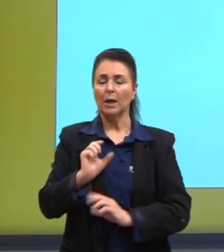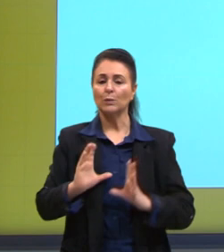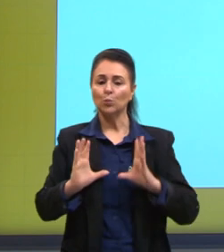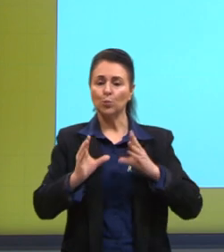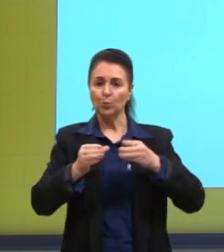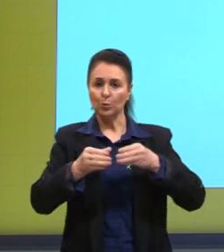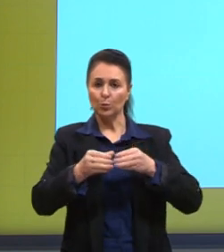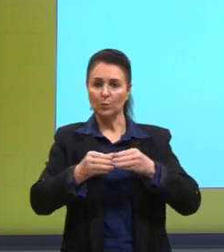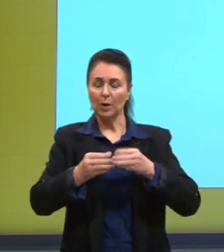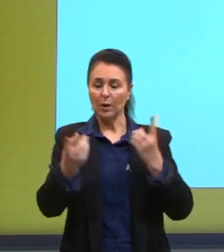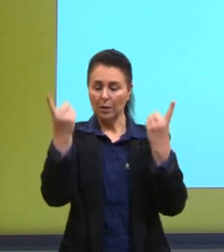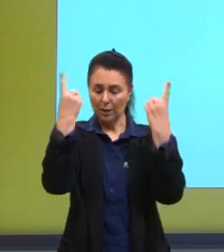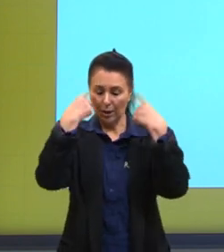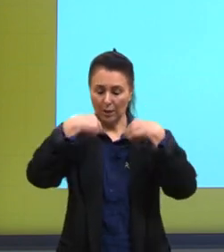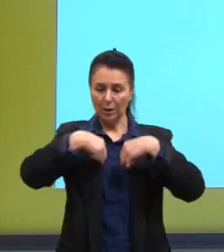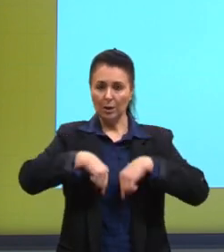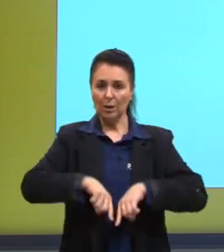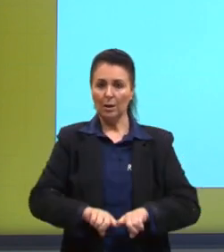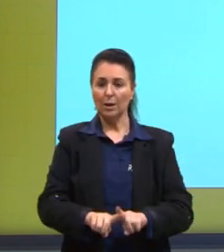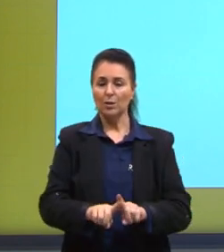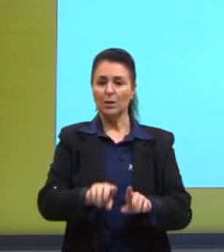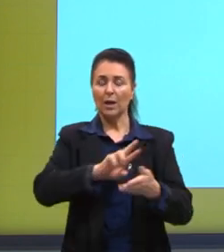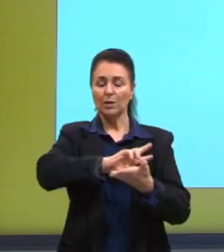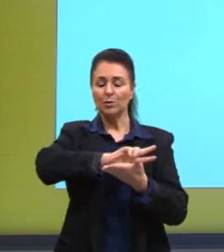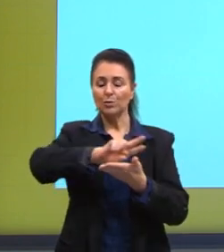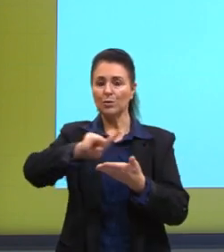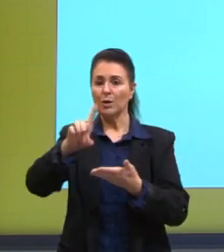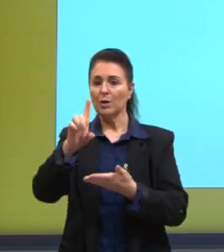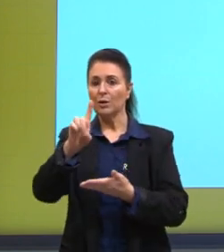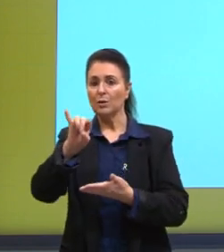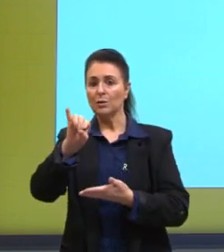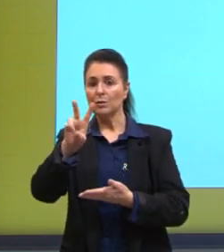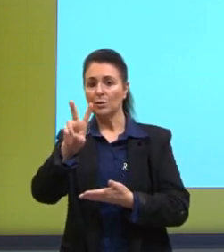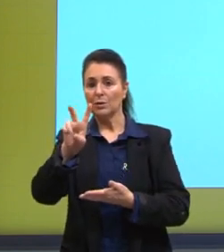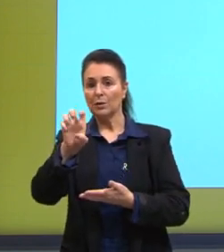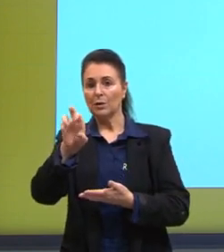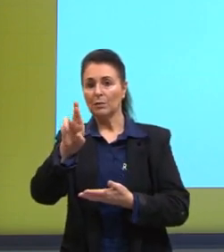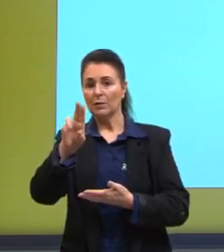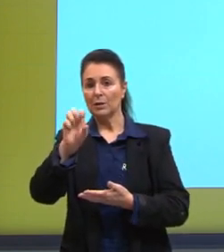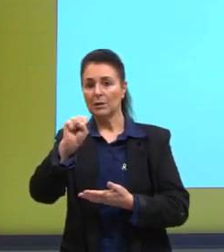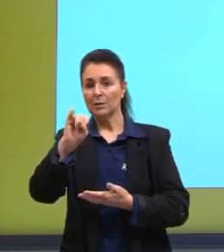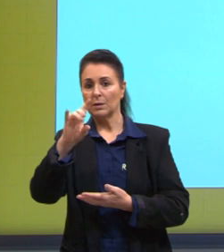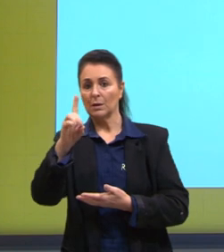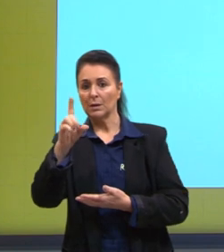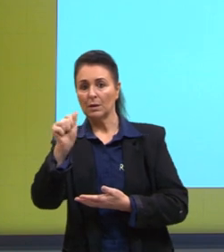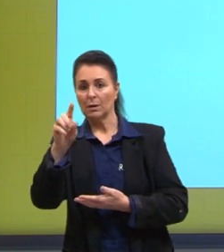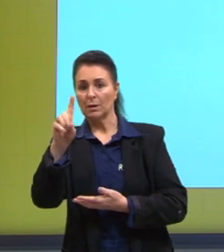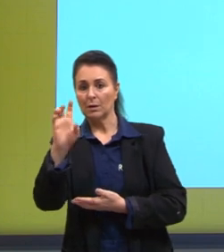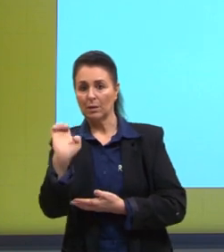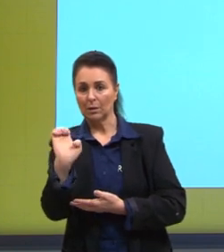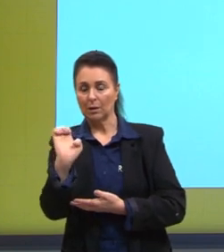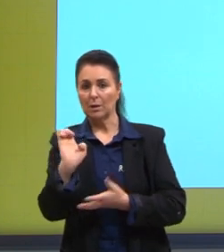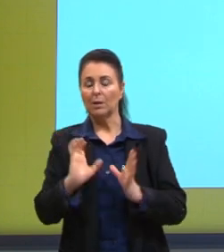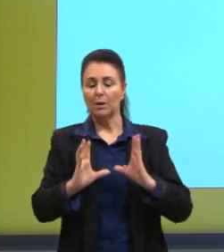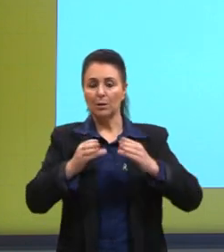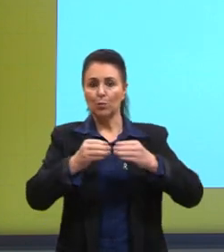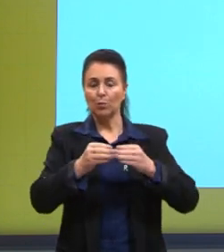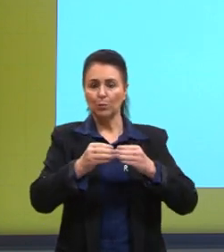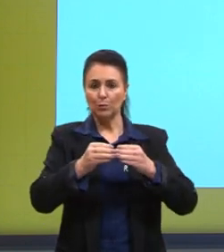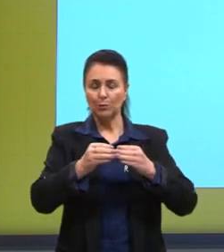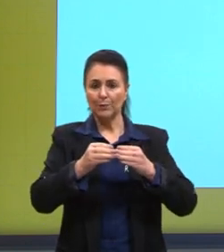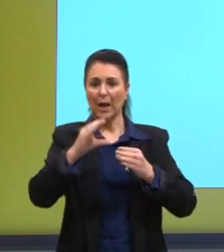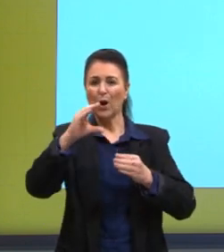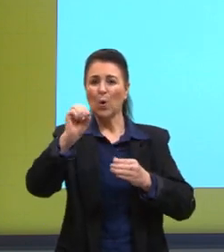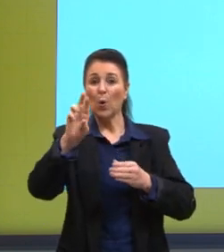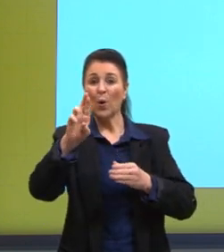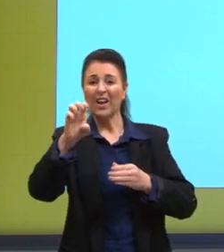da antropologia, da diversidade. Então, essa corrente, essas correntes antropológicas